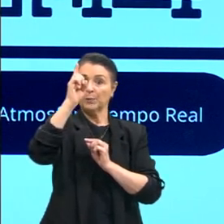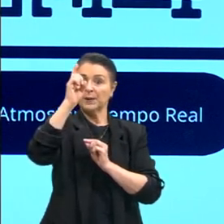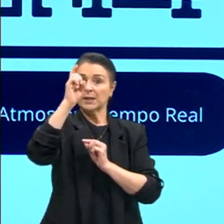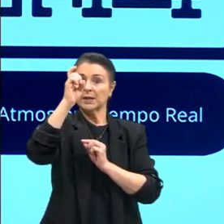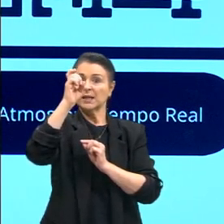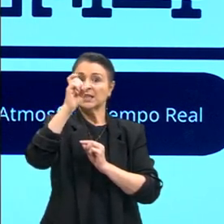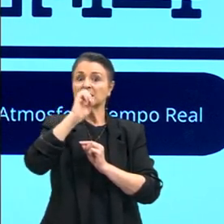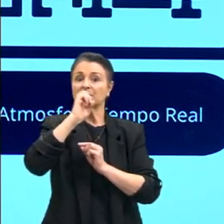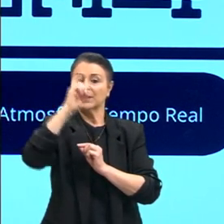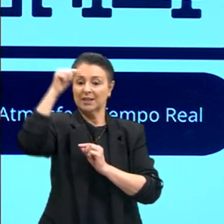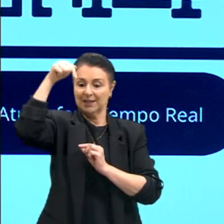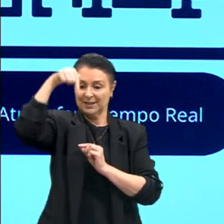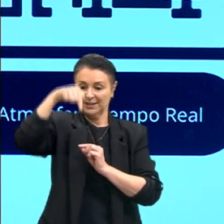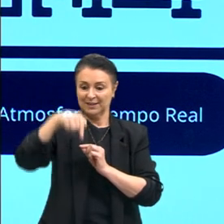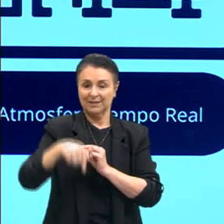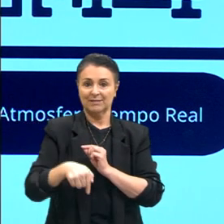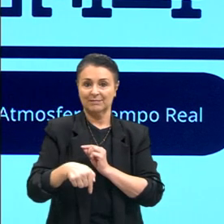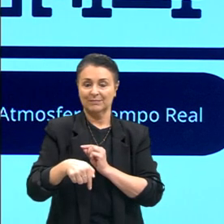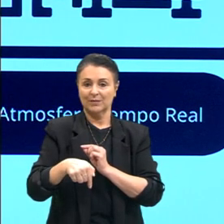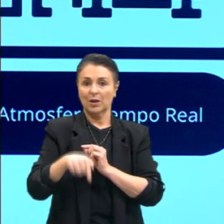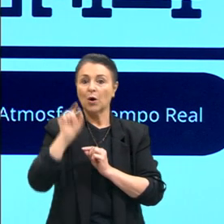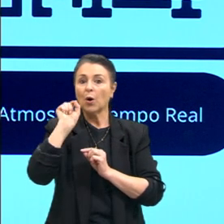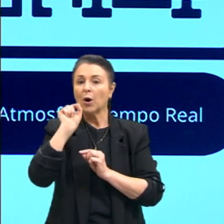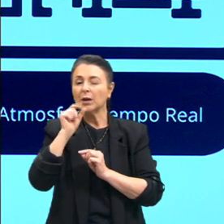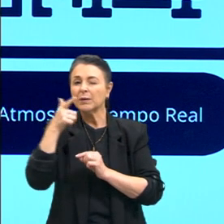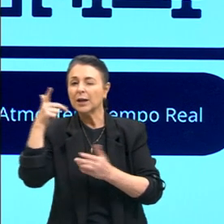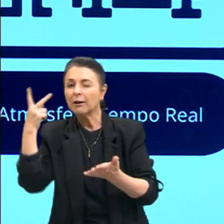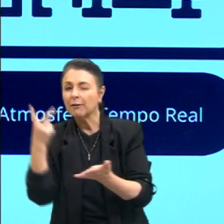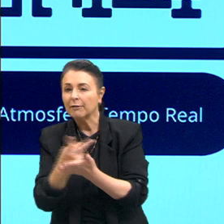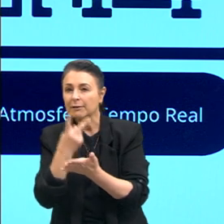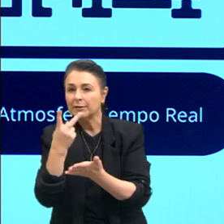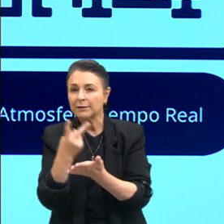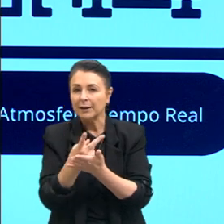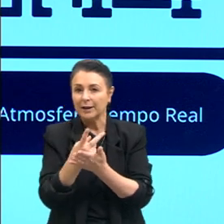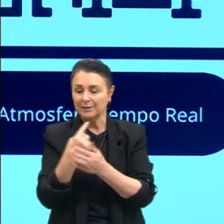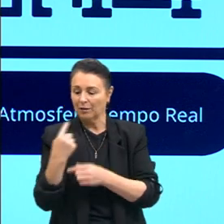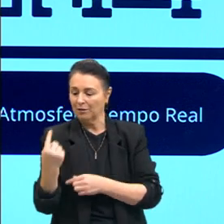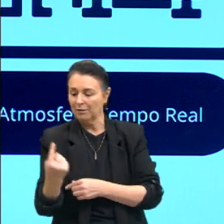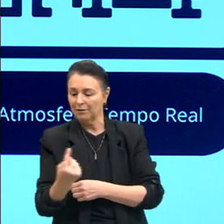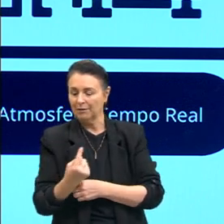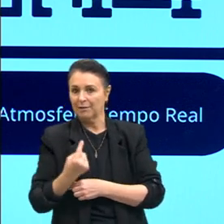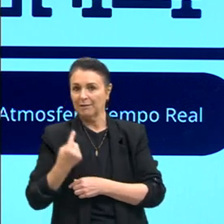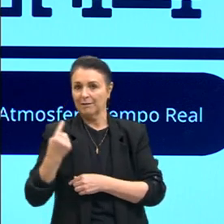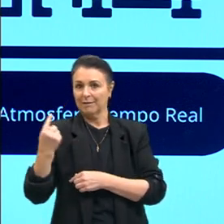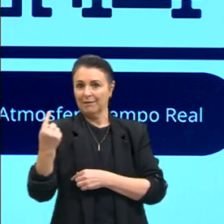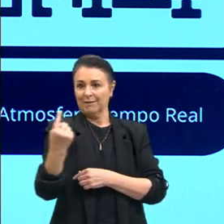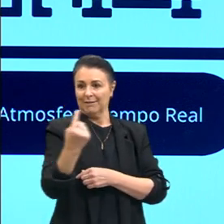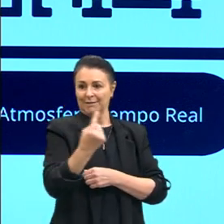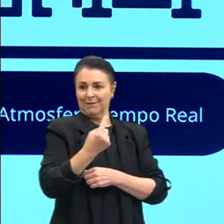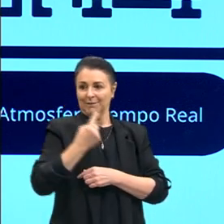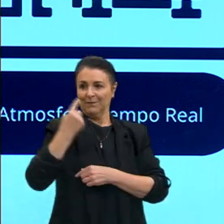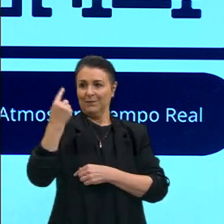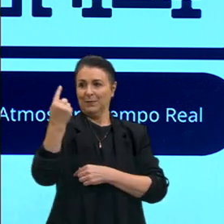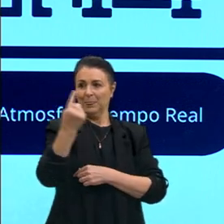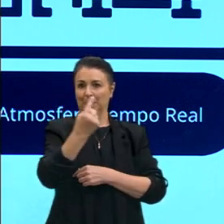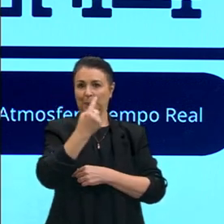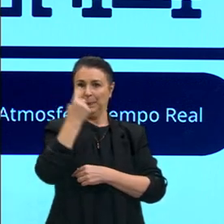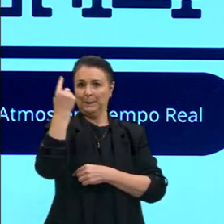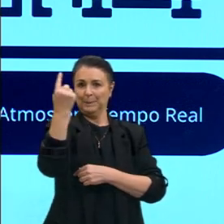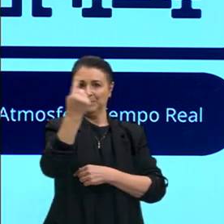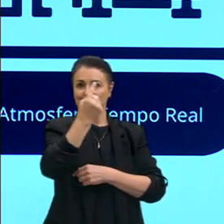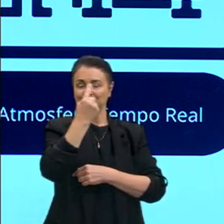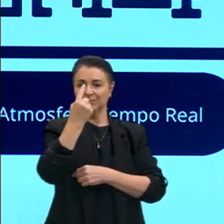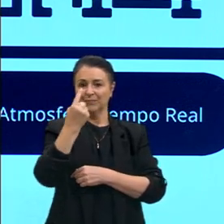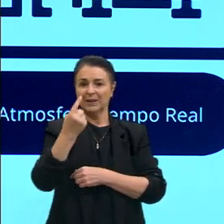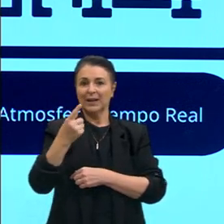ciclone aqui, tá, gurizada? Nesse vórtex que nós vamos ter. Vai concentrar justamente, vai ser um